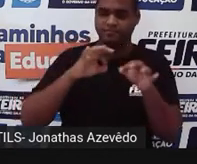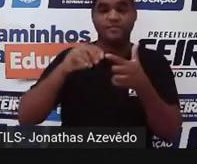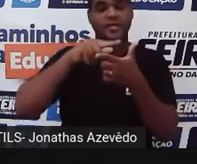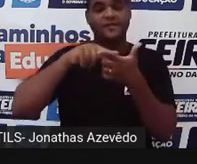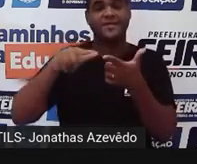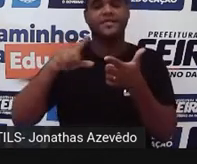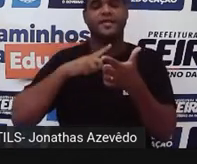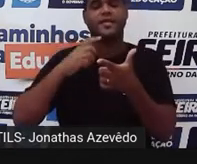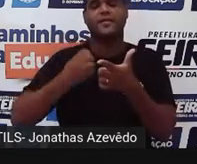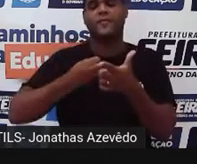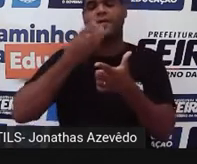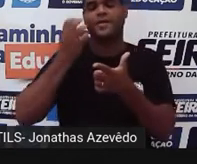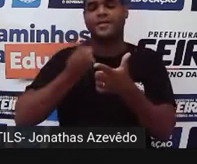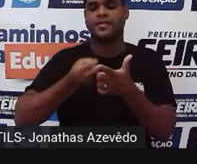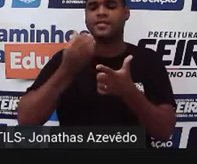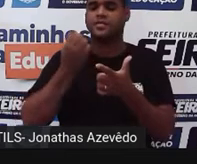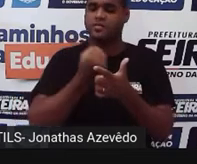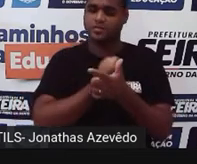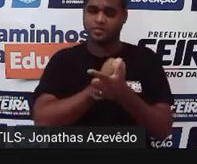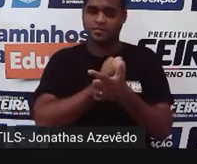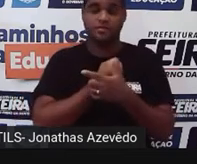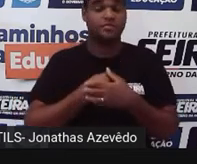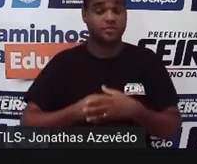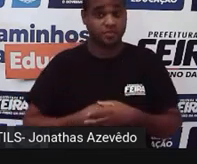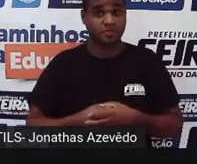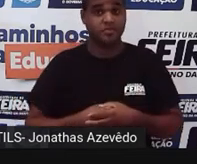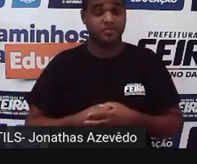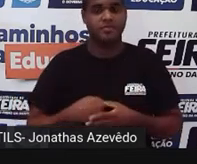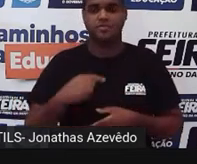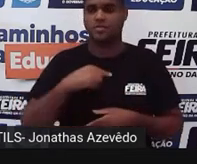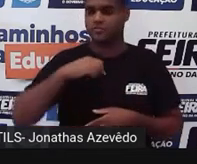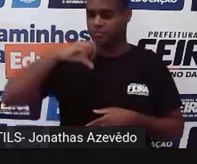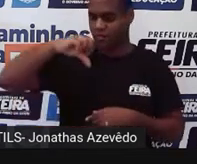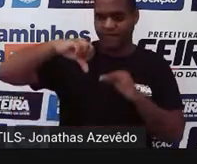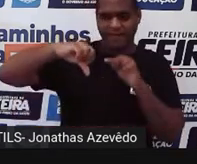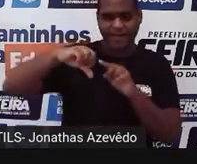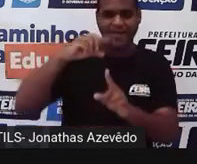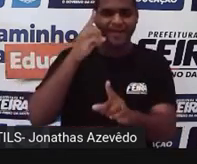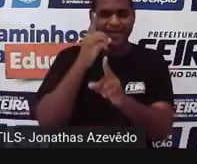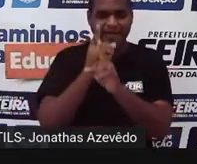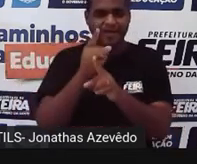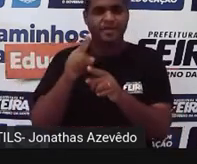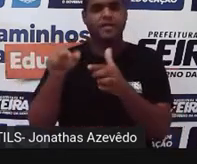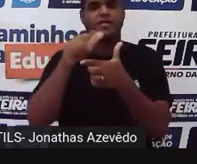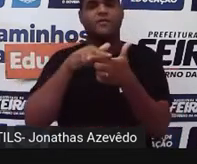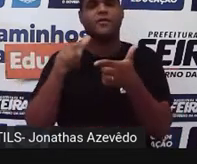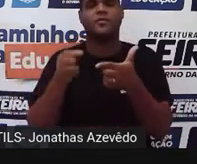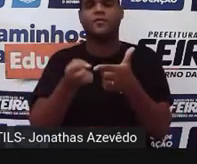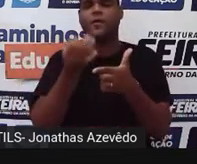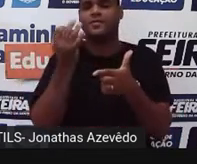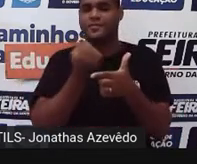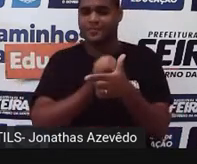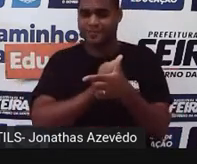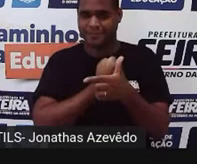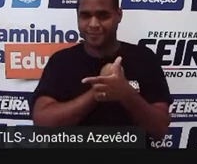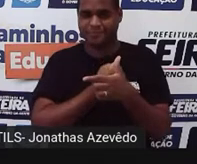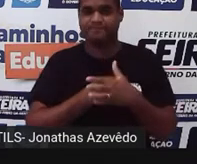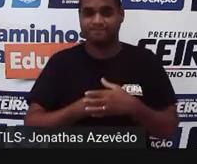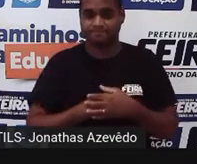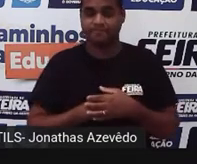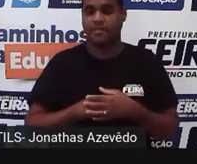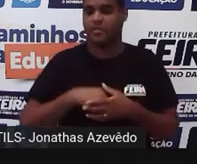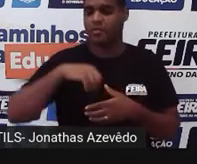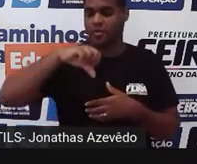quantidade de números. Esse 9 que a gente achou, divide pela quantidade de números. Como foram 3